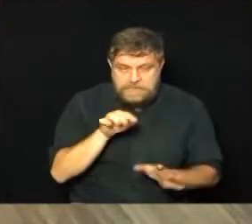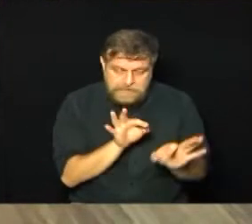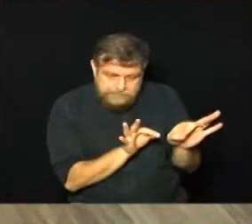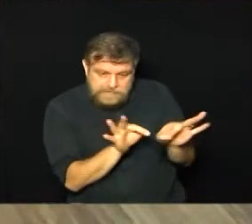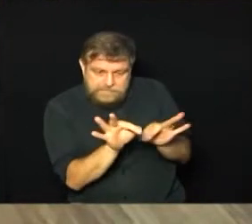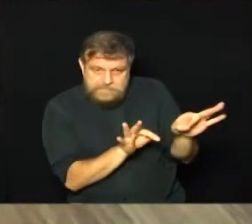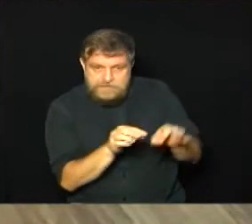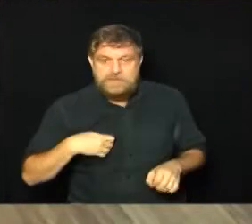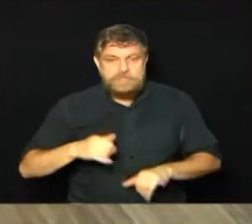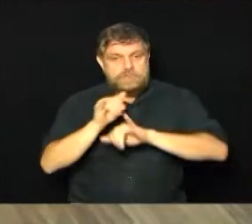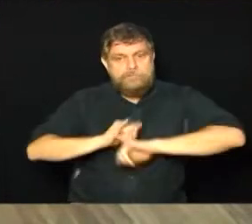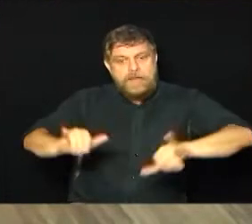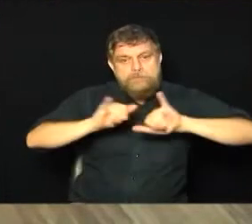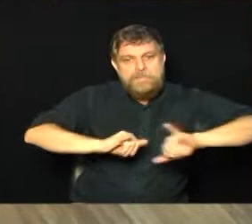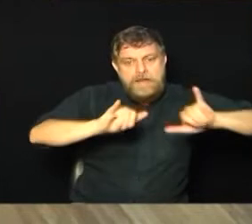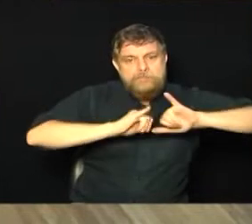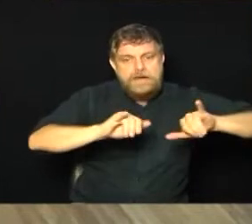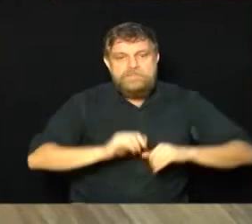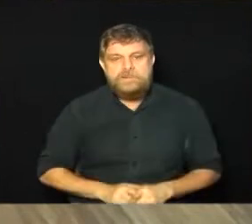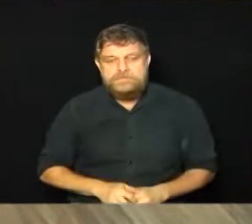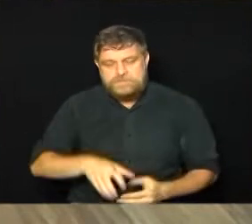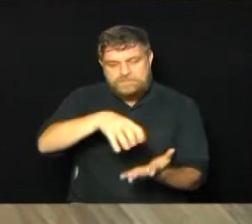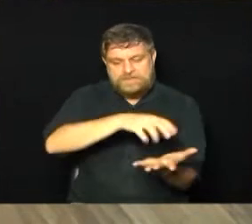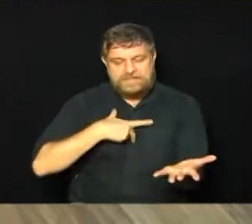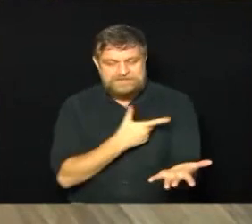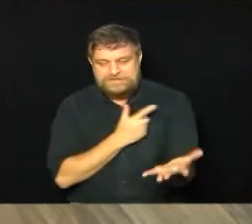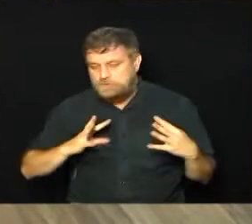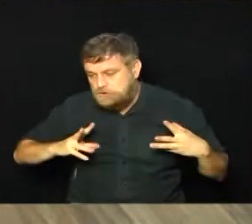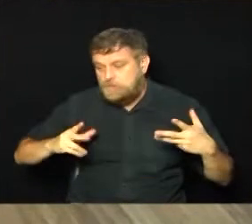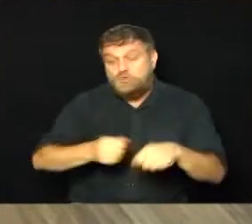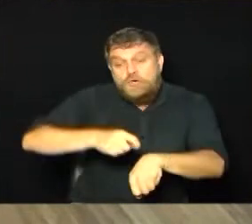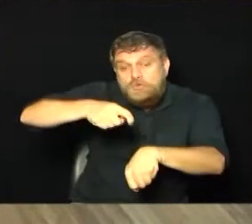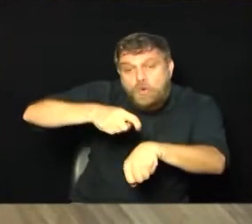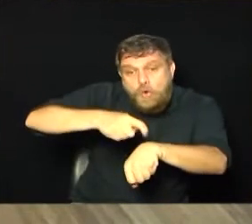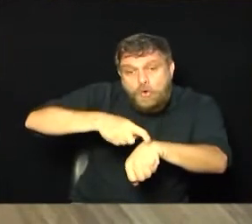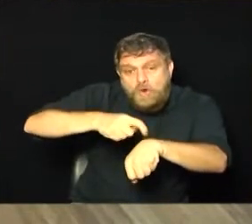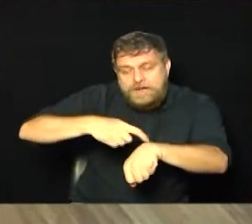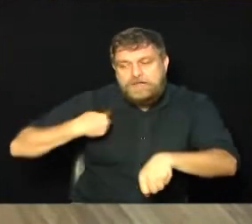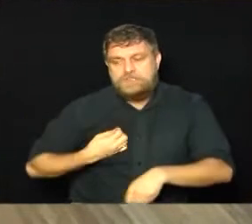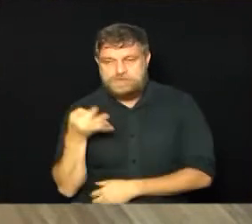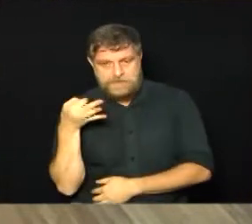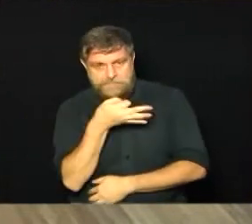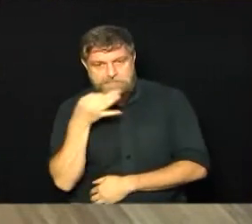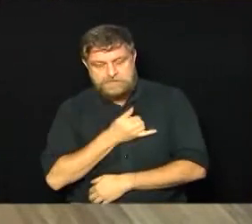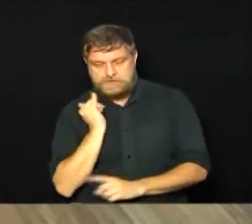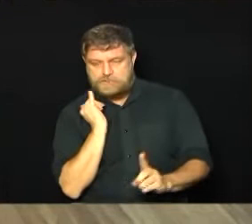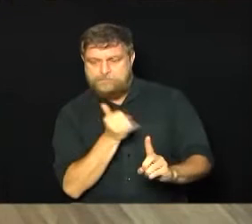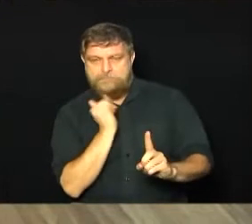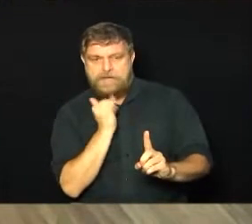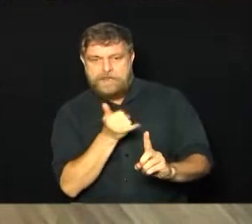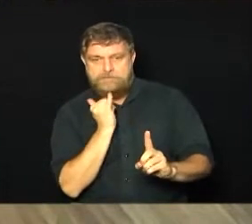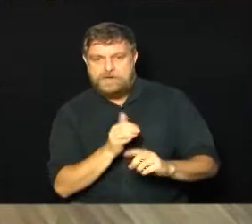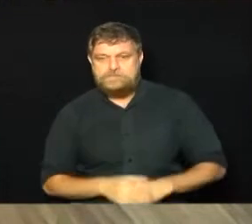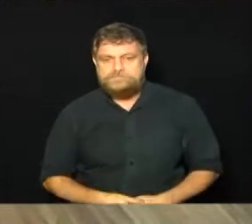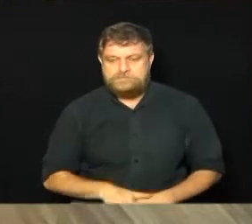feita e a gente anuncia aqui se vai ser em todos os centros de saúde o horário dessa vacinação para todas as crianças. Vivi,